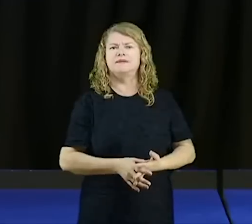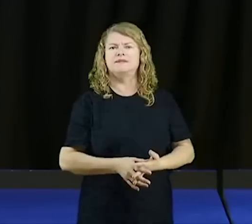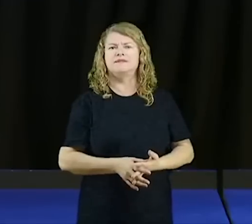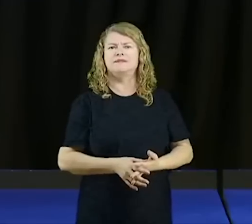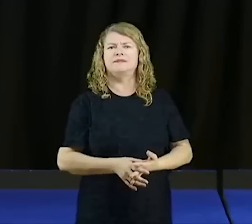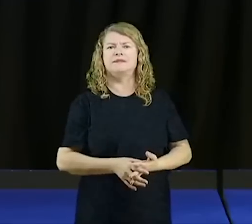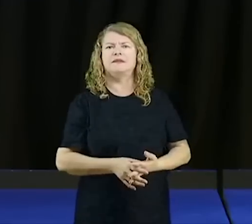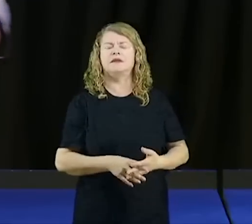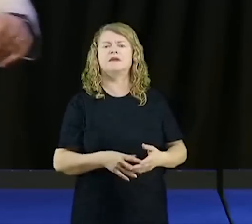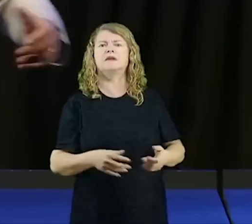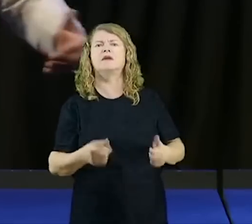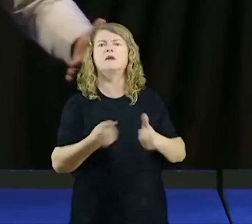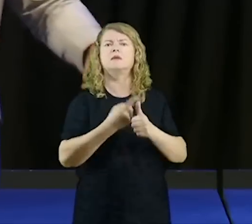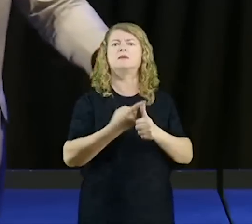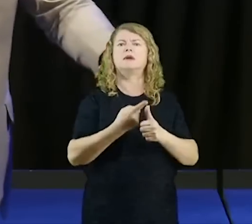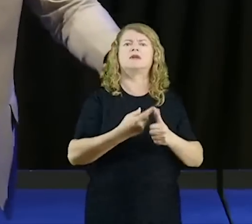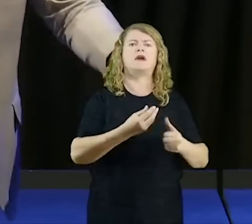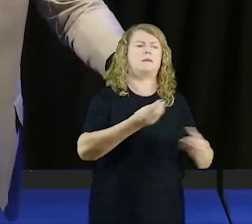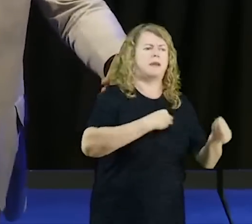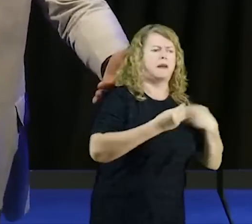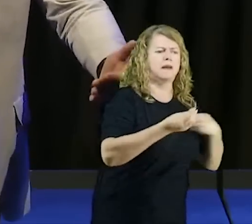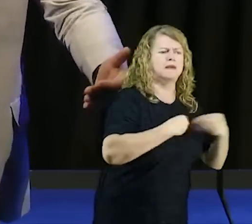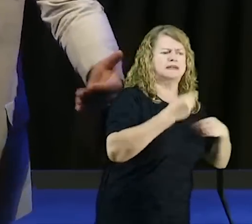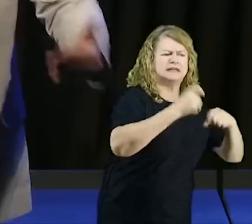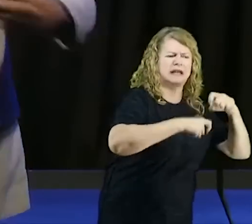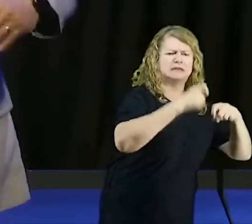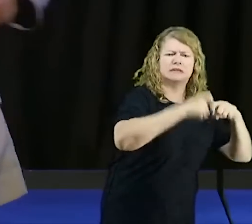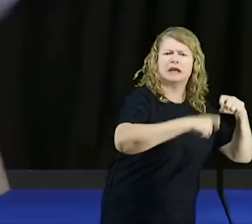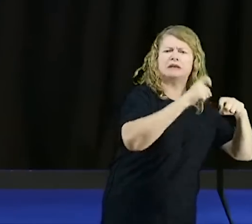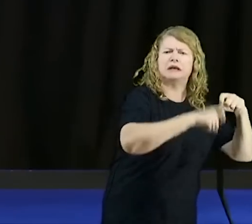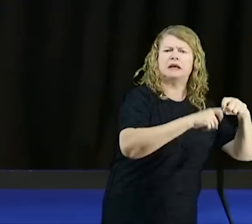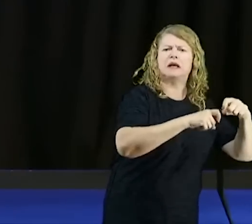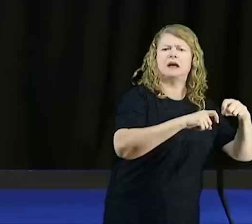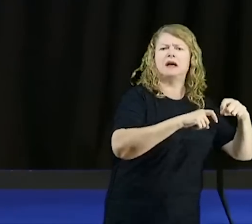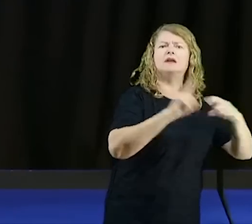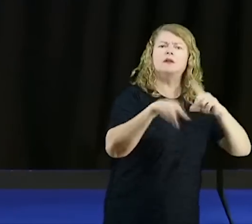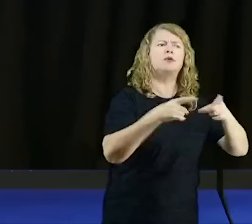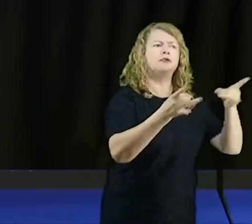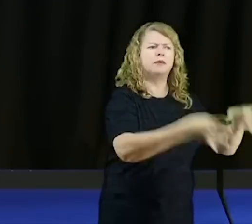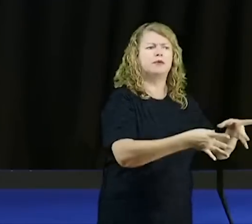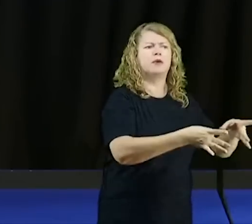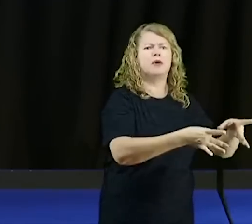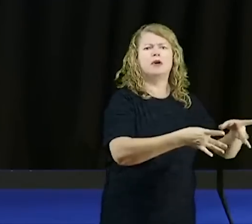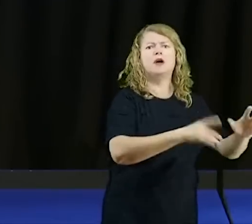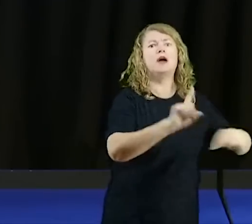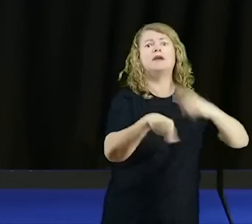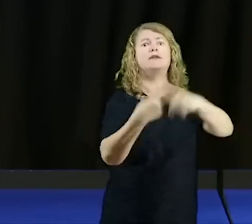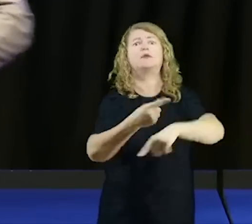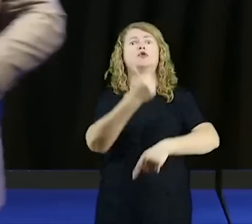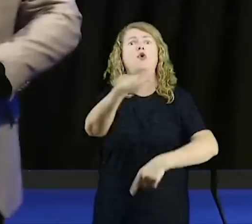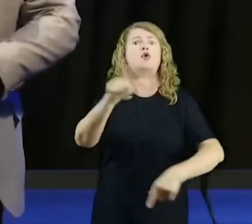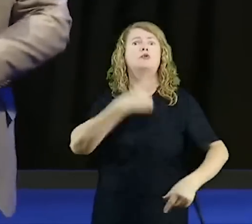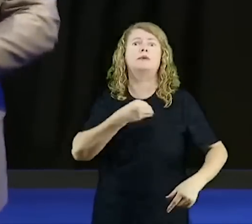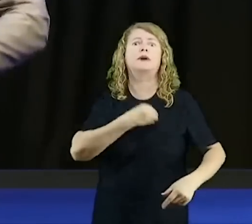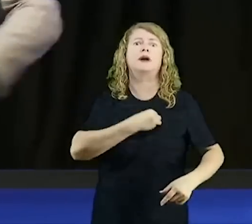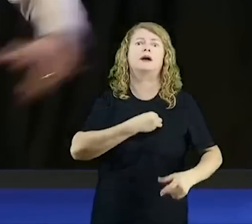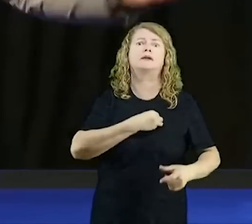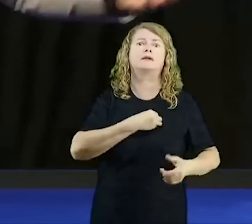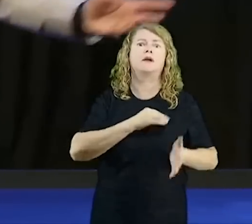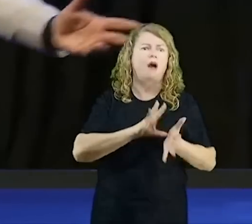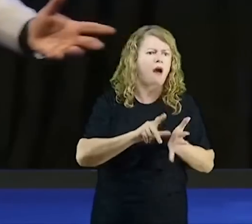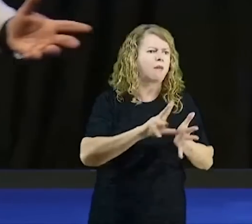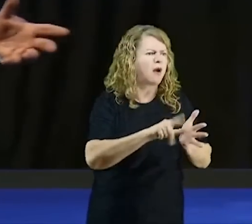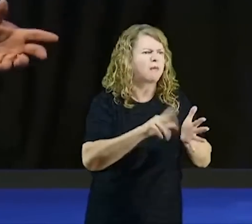muito violento, mas que não vivia mais na prática da sexualidade. Ou seja, saiu uma